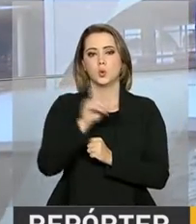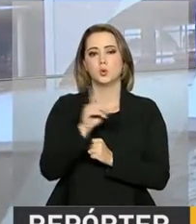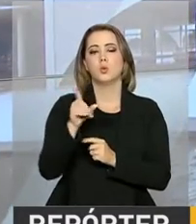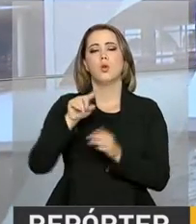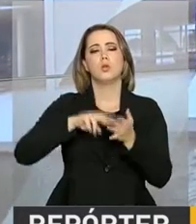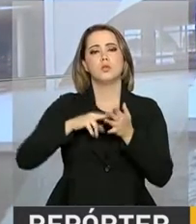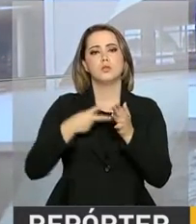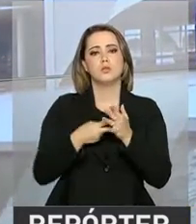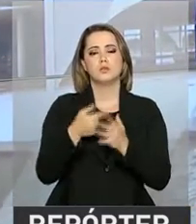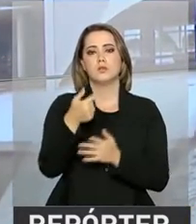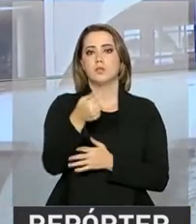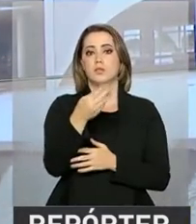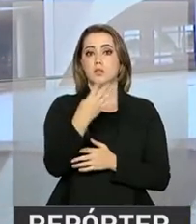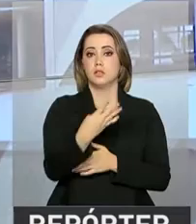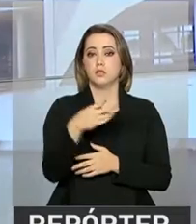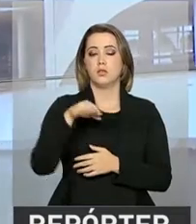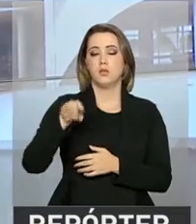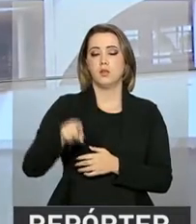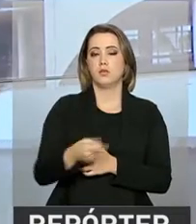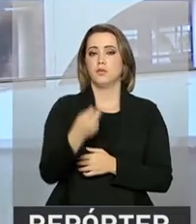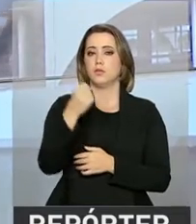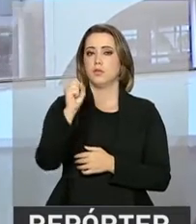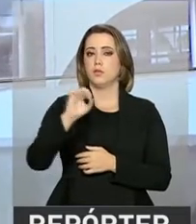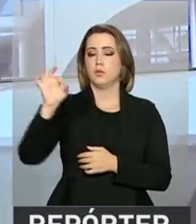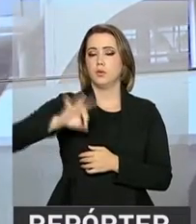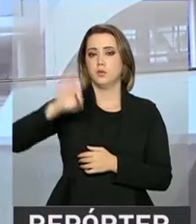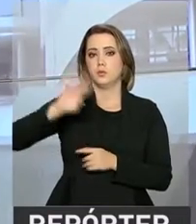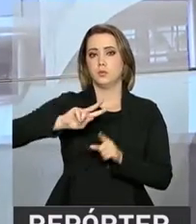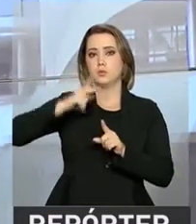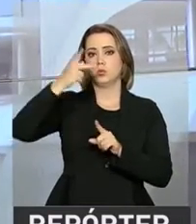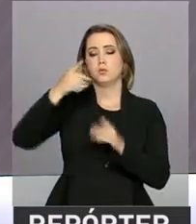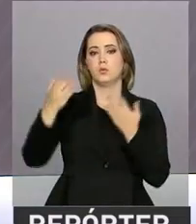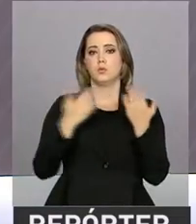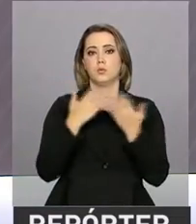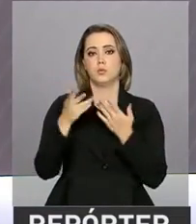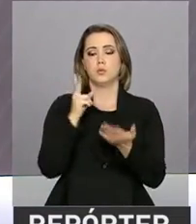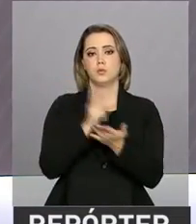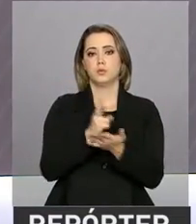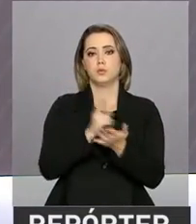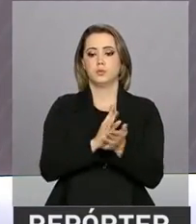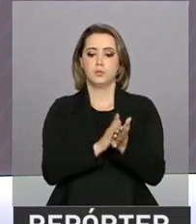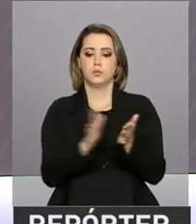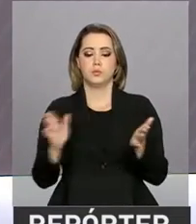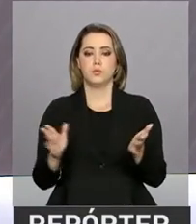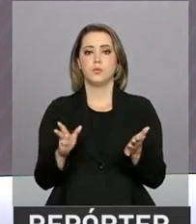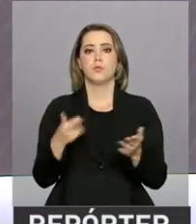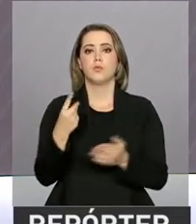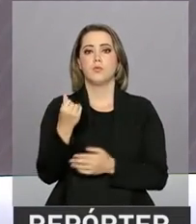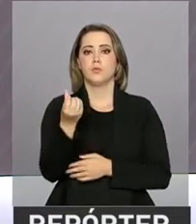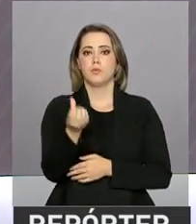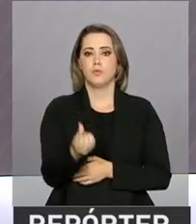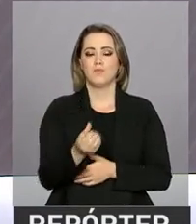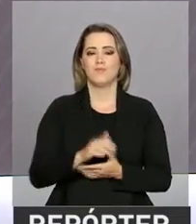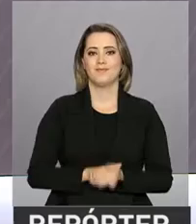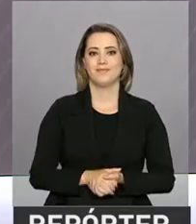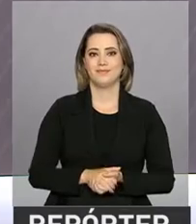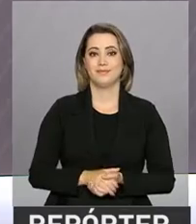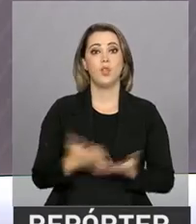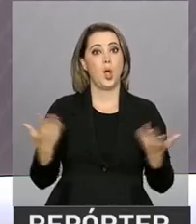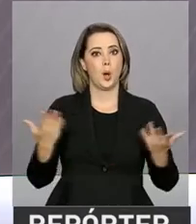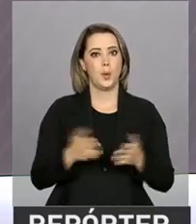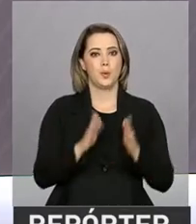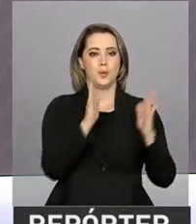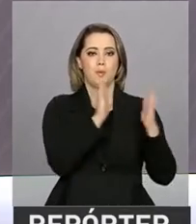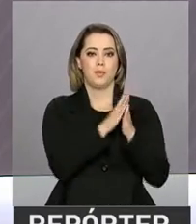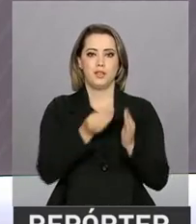acima do registrado no mesmo período de 2016. O programa Minha Casa Minha Vida agora vai chegar a